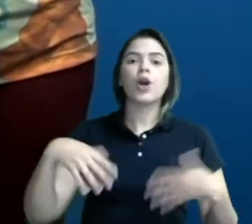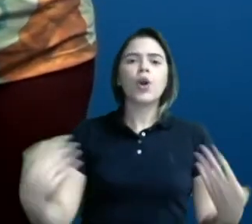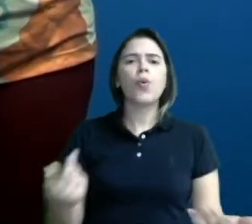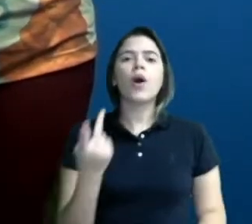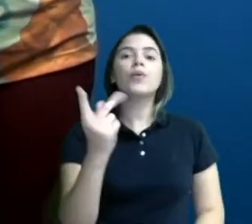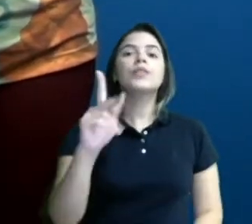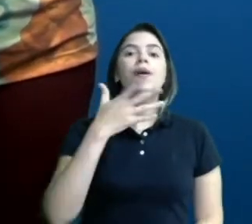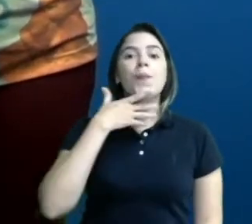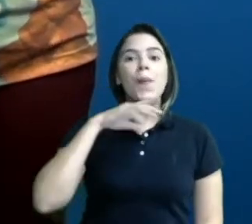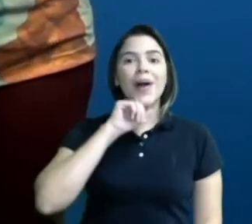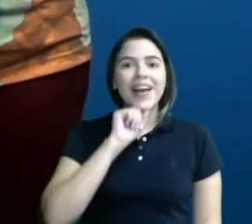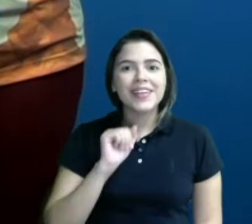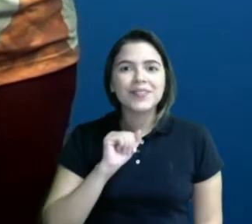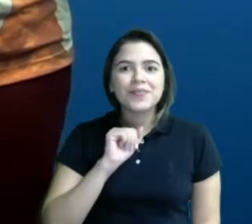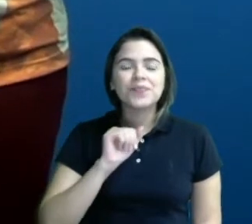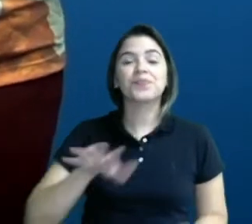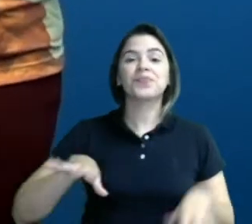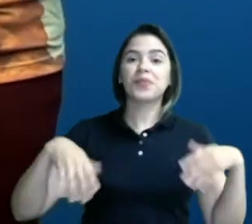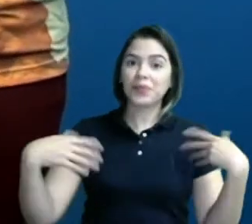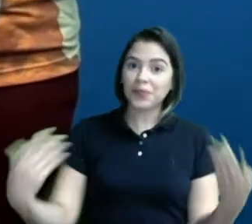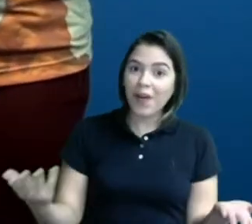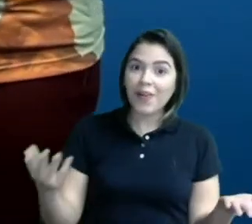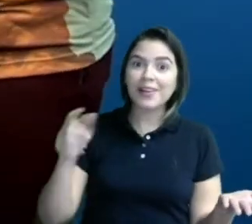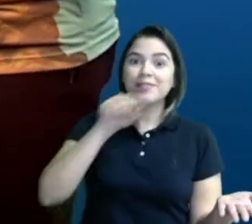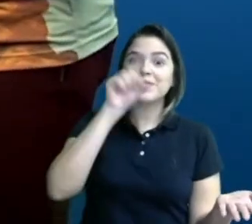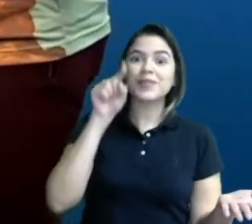o seu tipo de pai, hein? Qual é o seu papai?